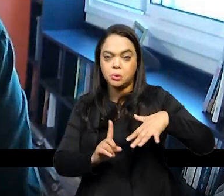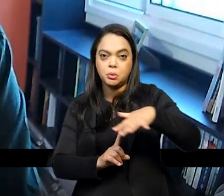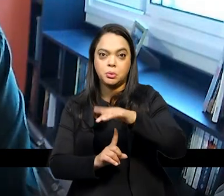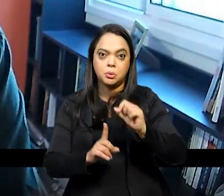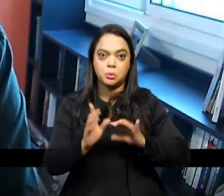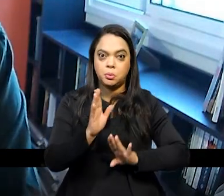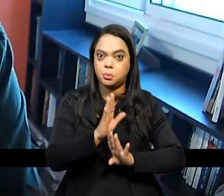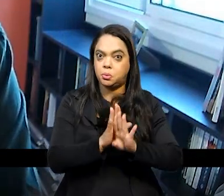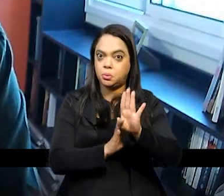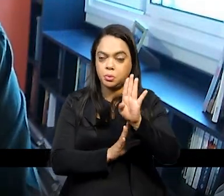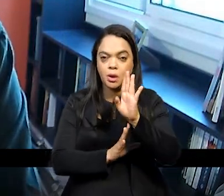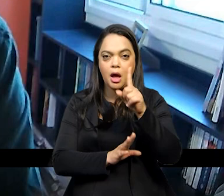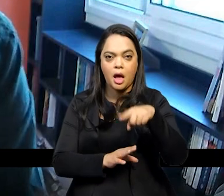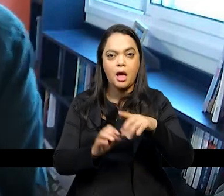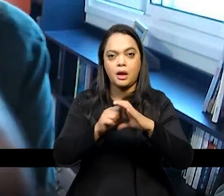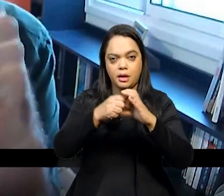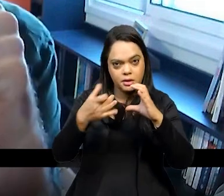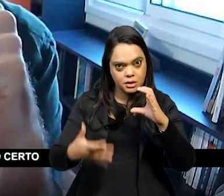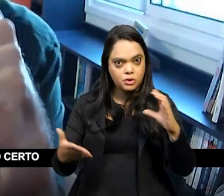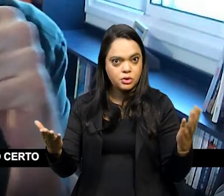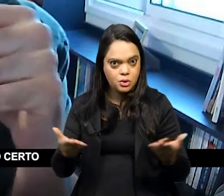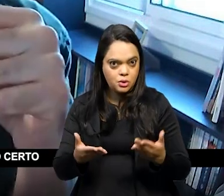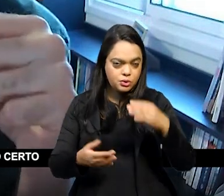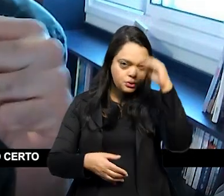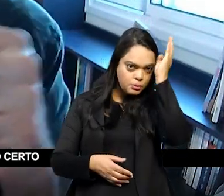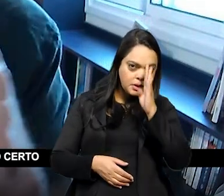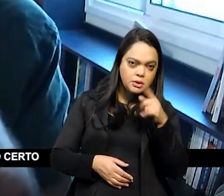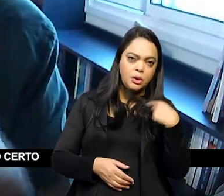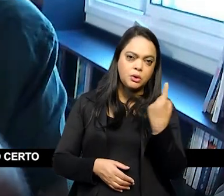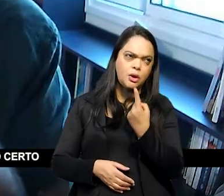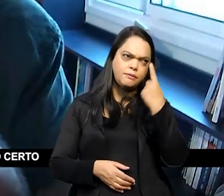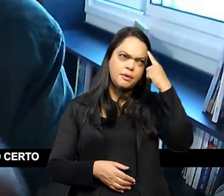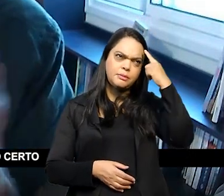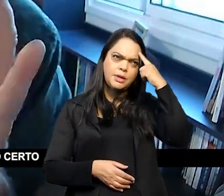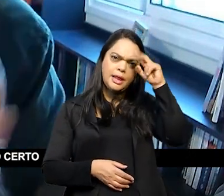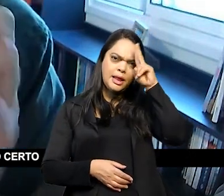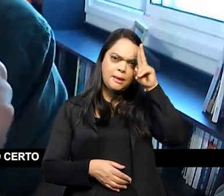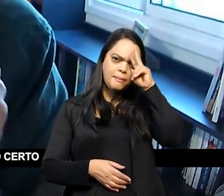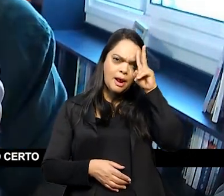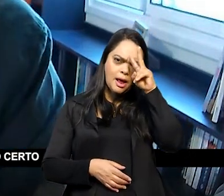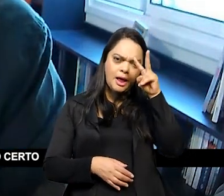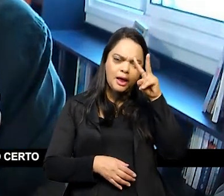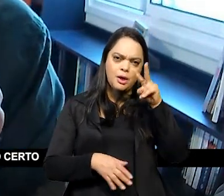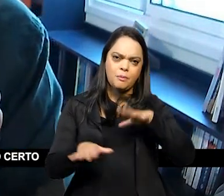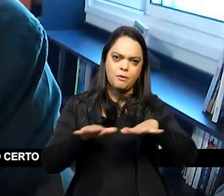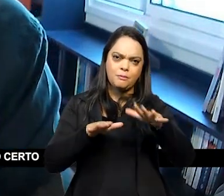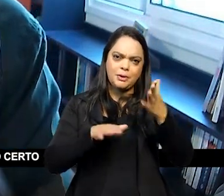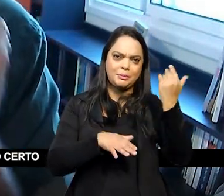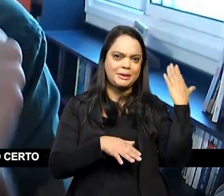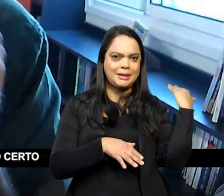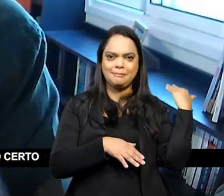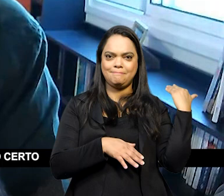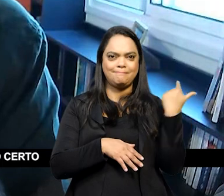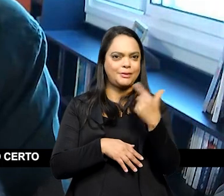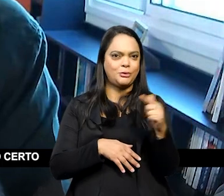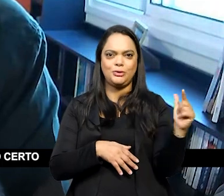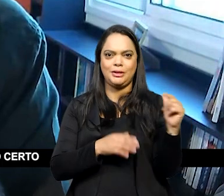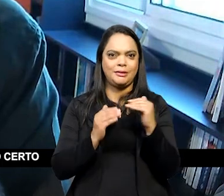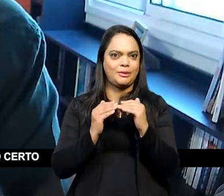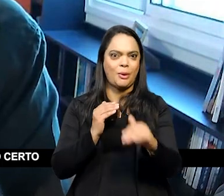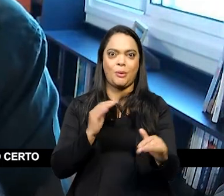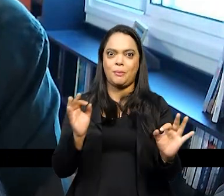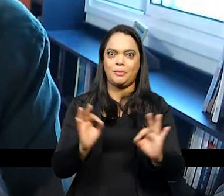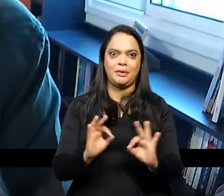então da nossa conjuntura atual vamos projetar esses movimentos para o não vai dar muito certo não vai dar muito certo